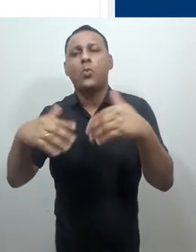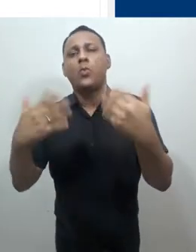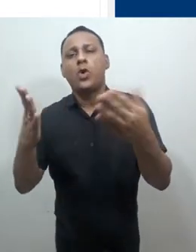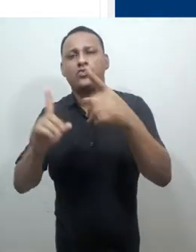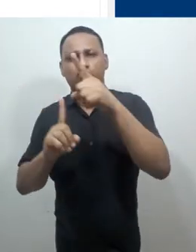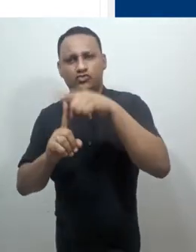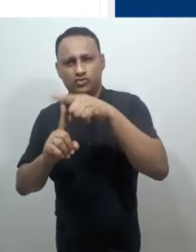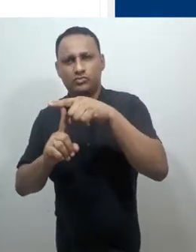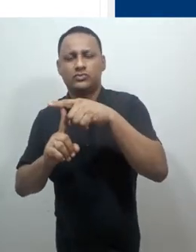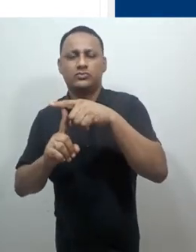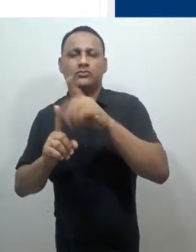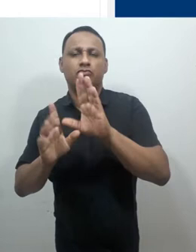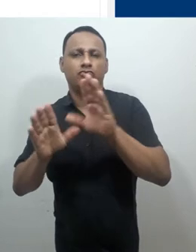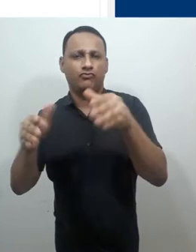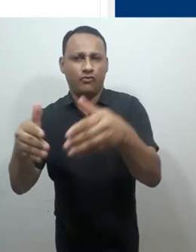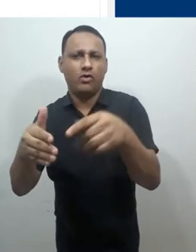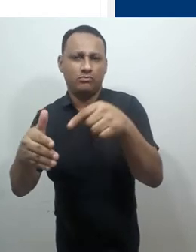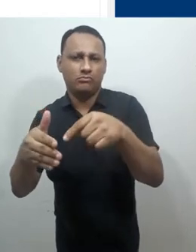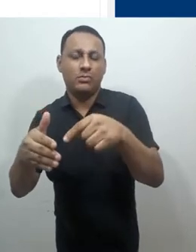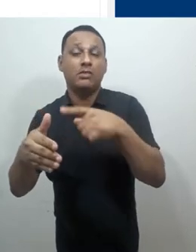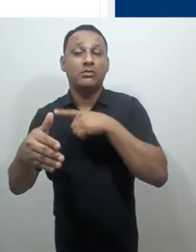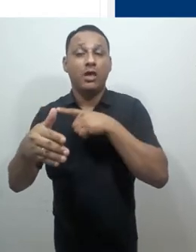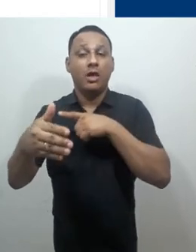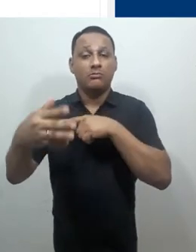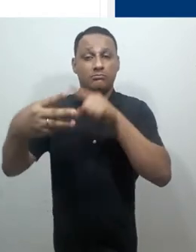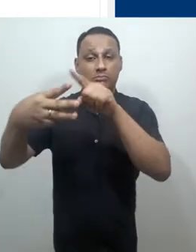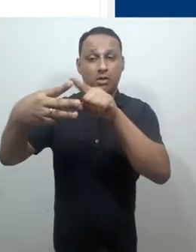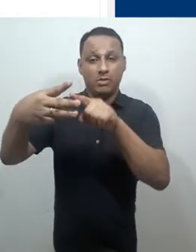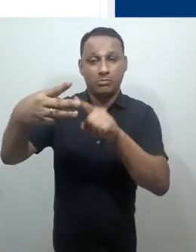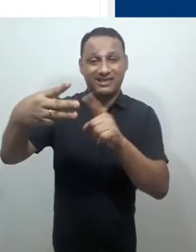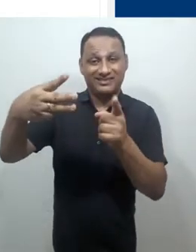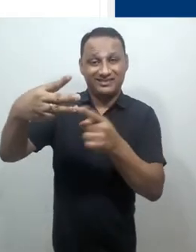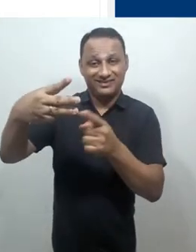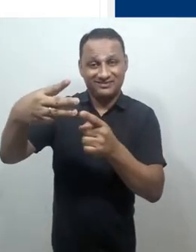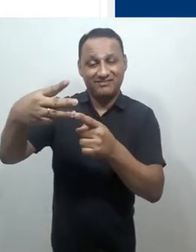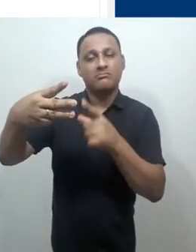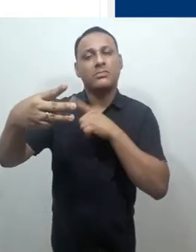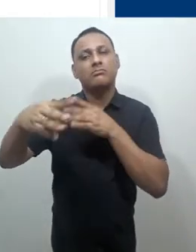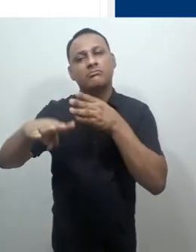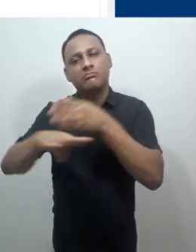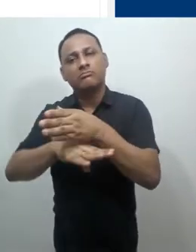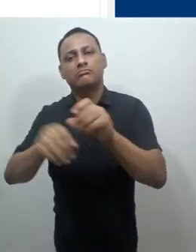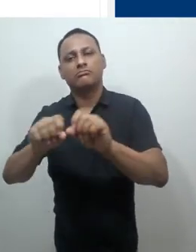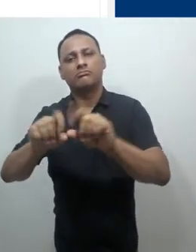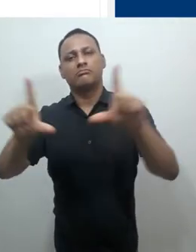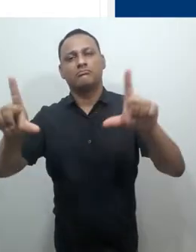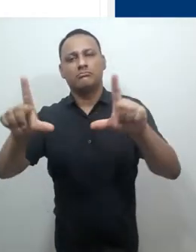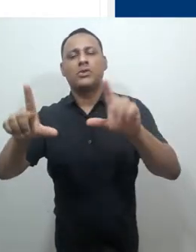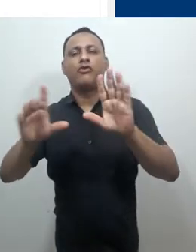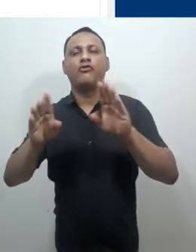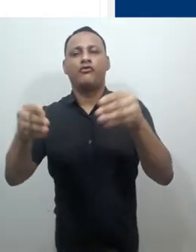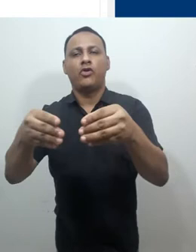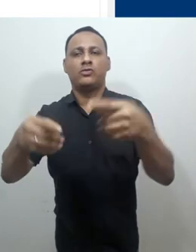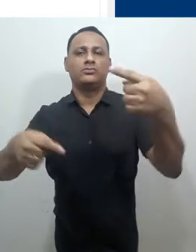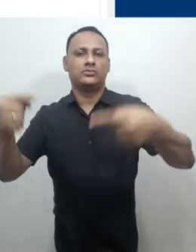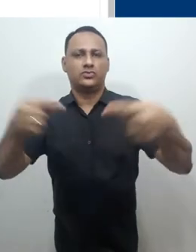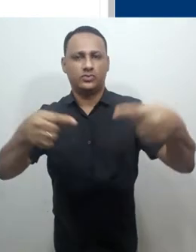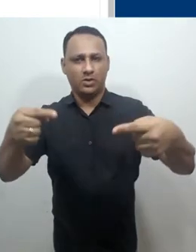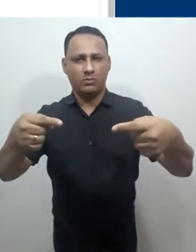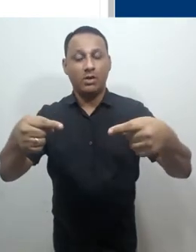iremos até o tópico 3, onde existe o tópico chamado acessando fóruns de discussão. Clicamos sobre ele